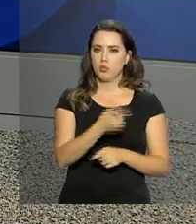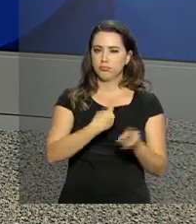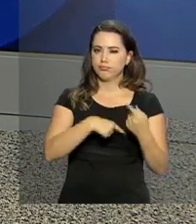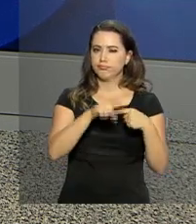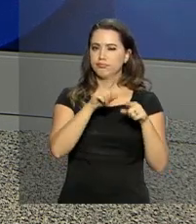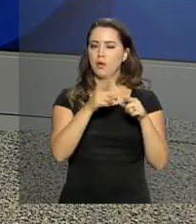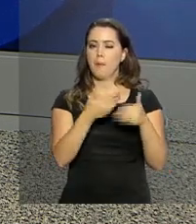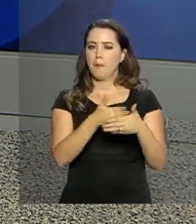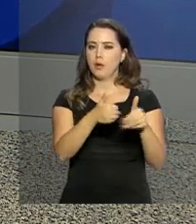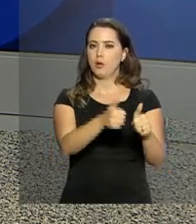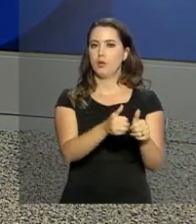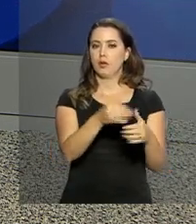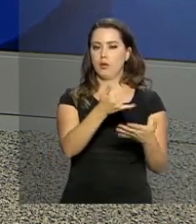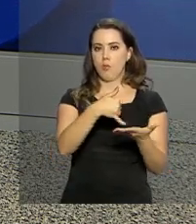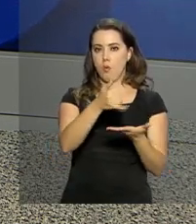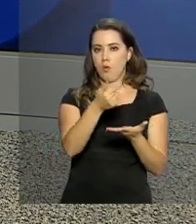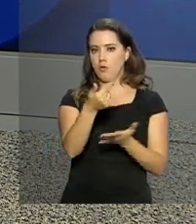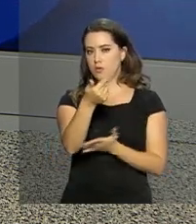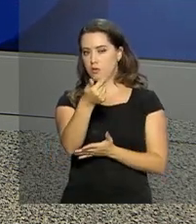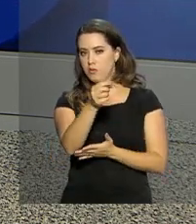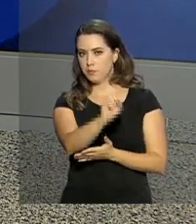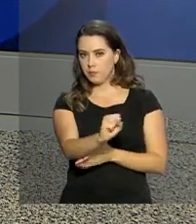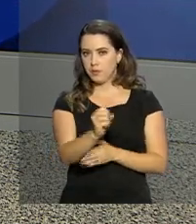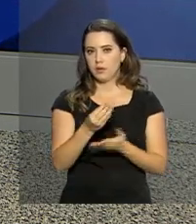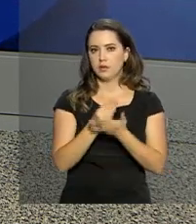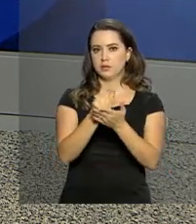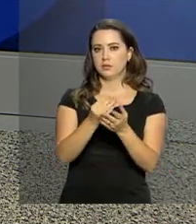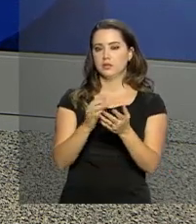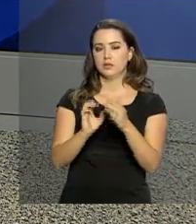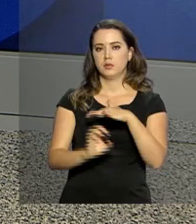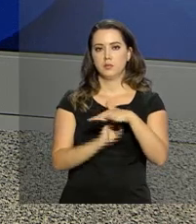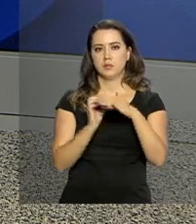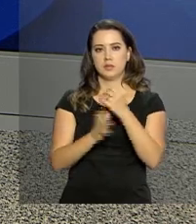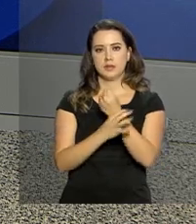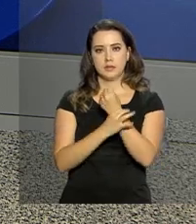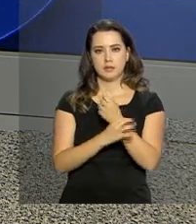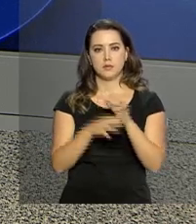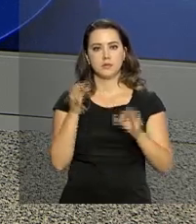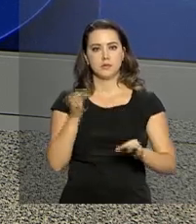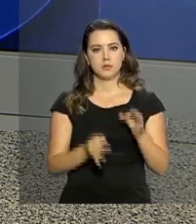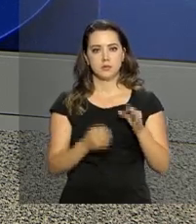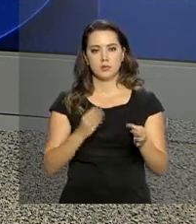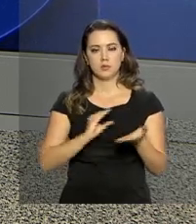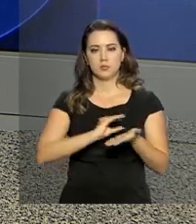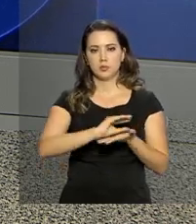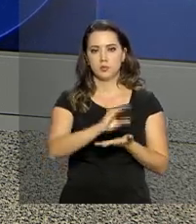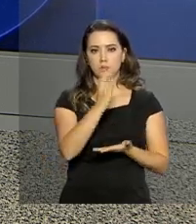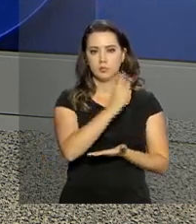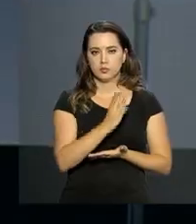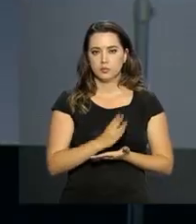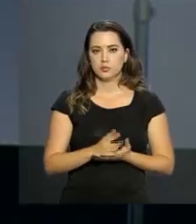setor de óleo e gás, dando ao empresário garantia e segurança jurídica para investir no país.